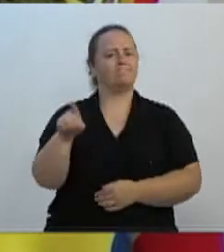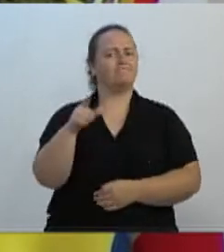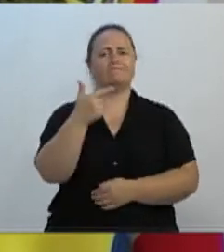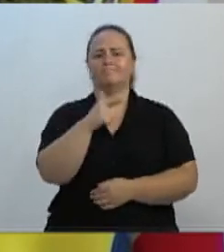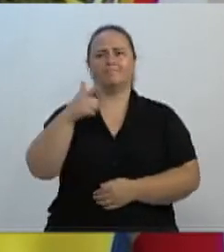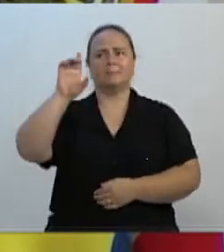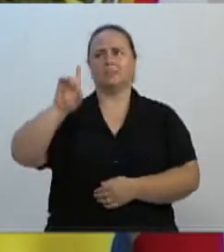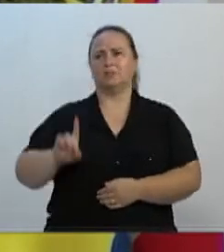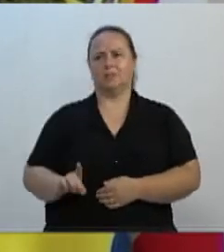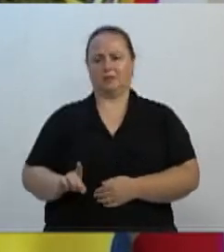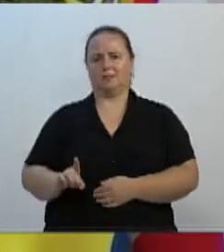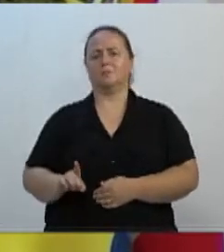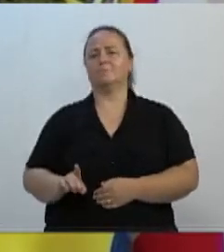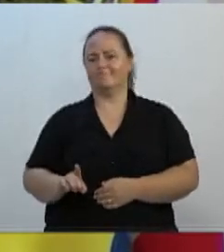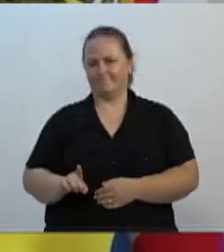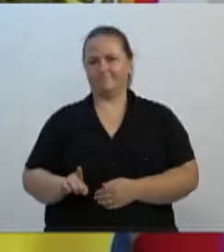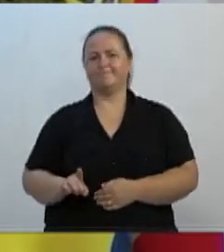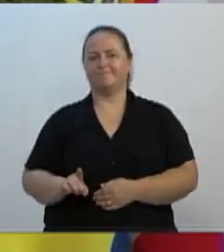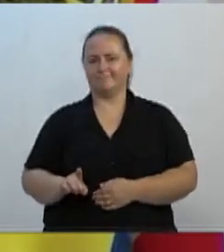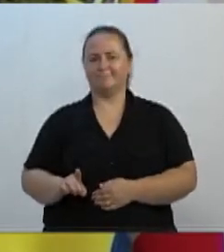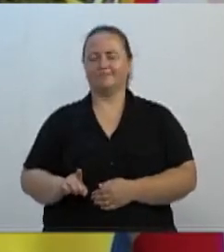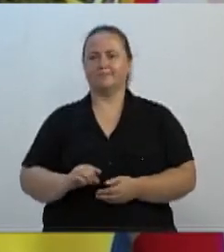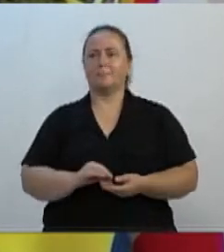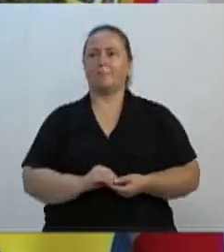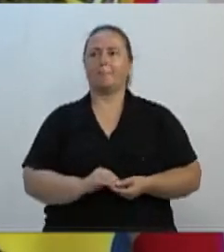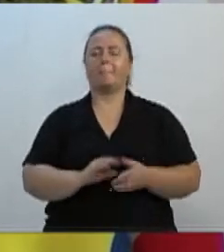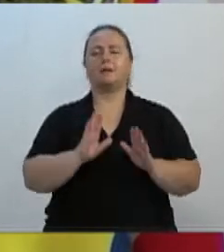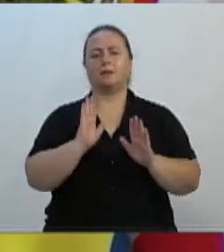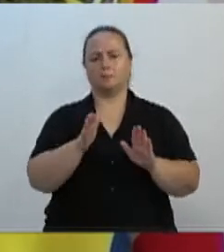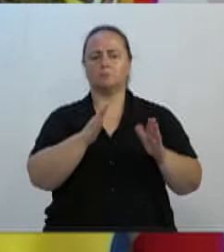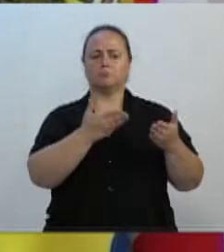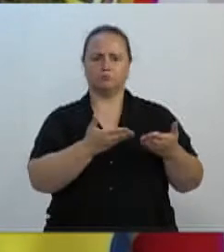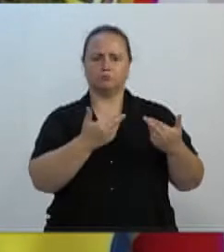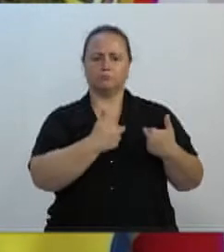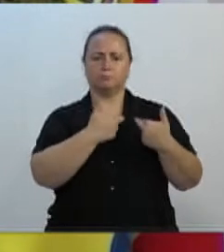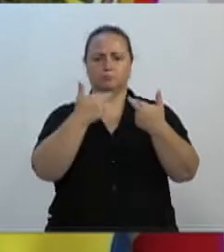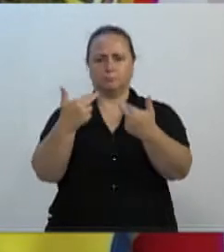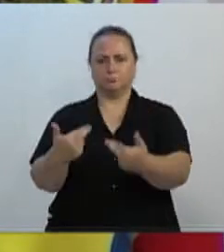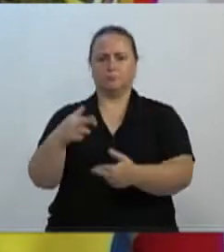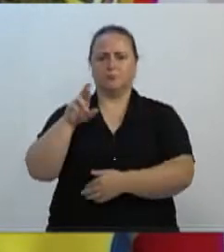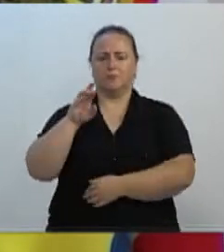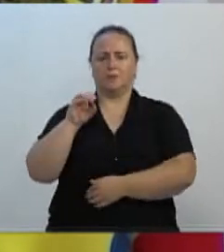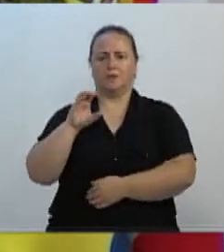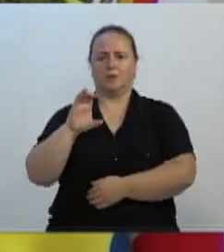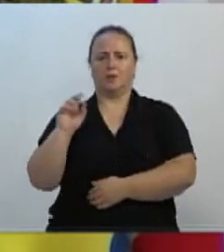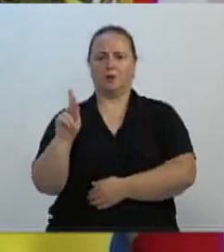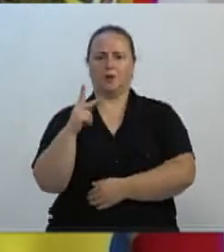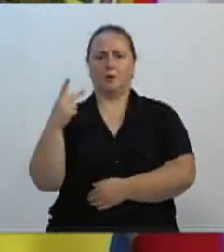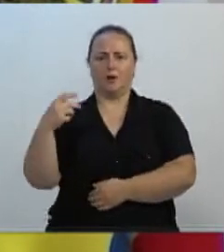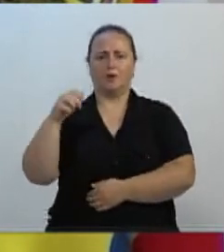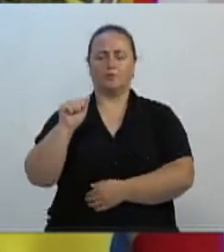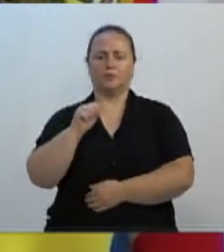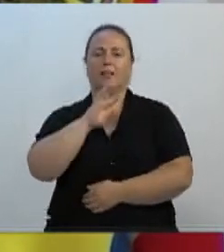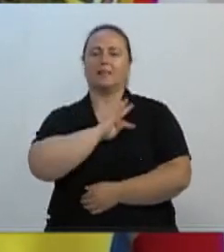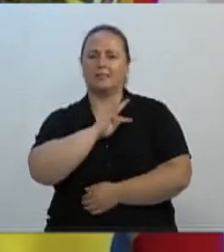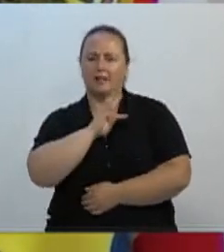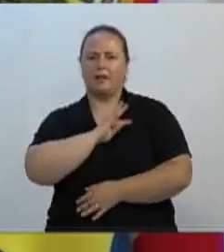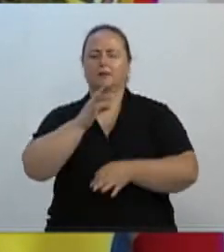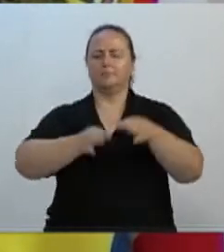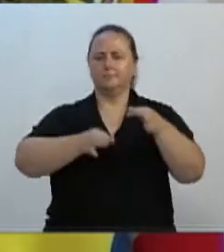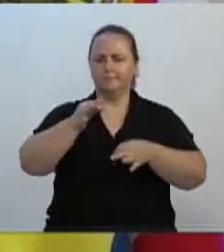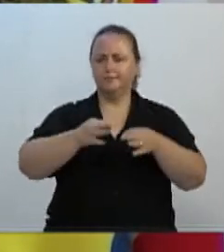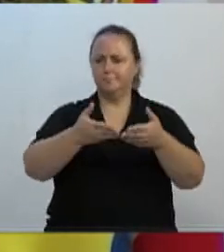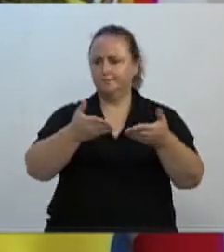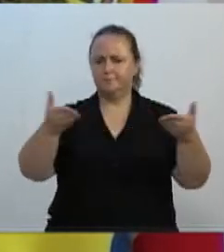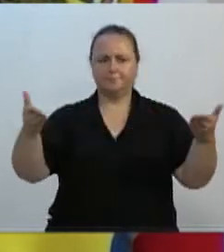atendidos. Neste momento, conforme culminado, passo a palavra ao Dr. Rocha para fazer alguns esclarecimentos técnicos e jurídicos aos